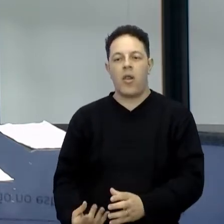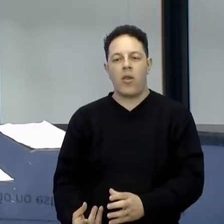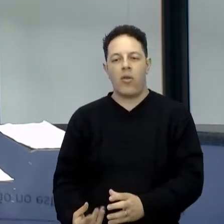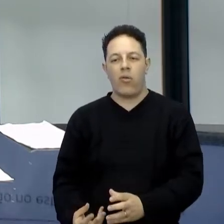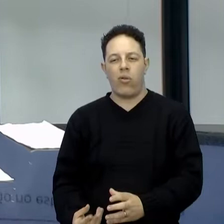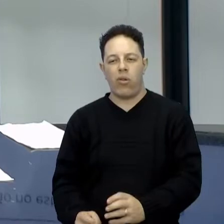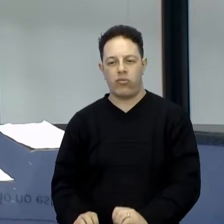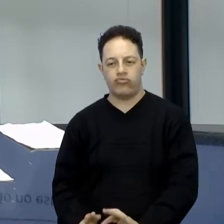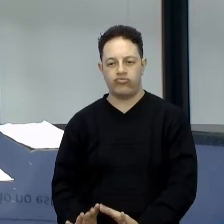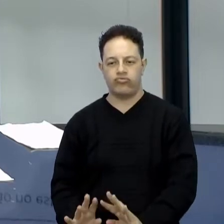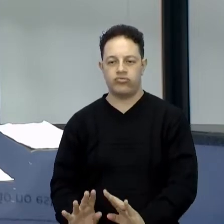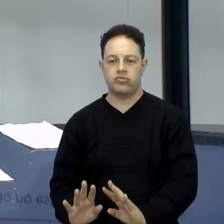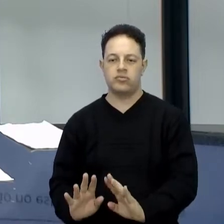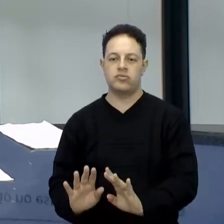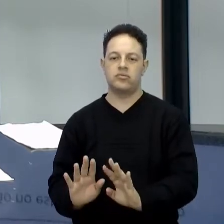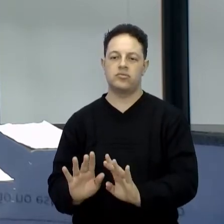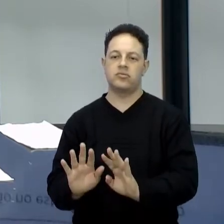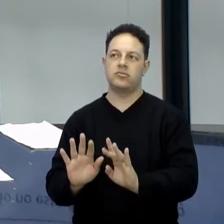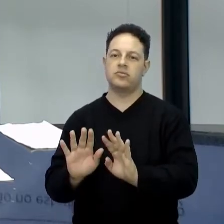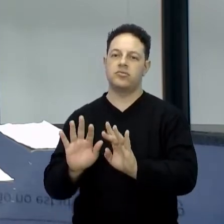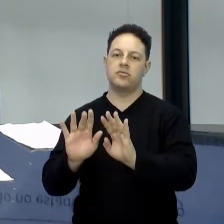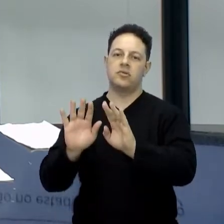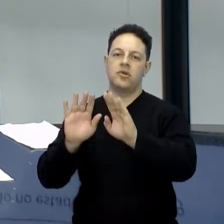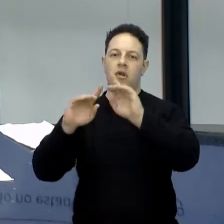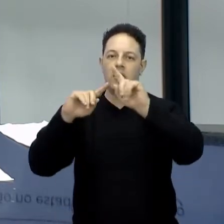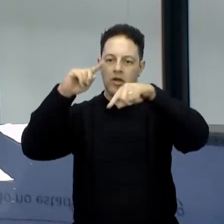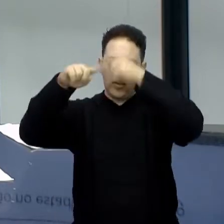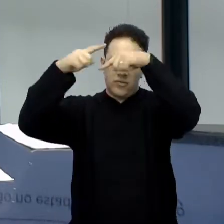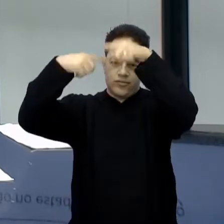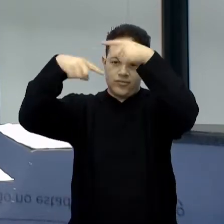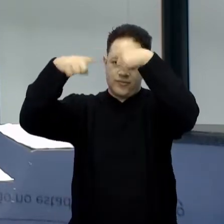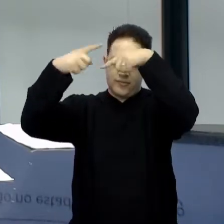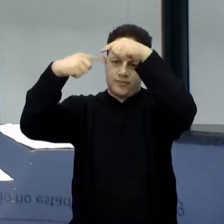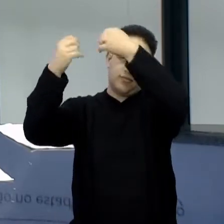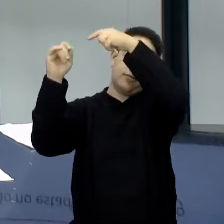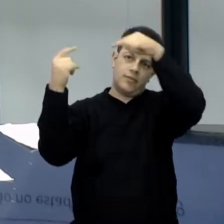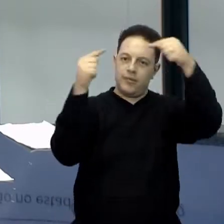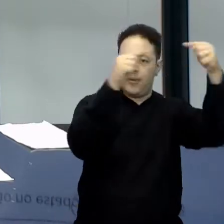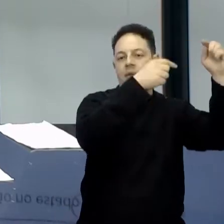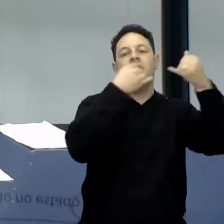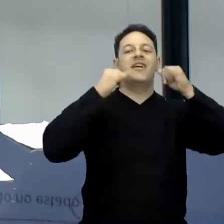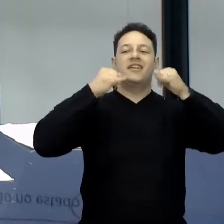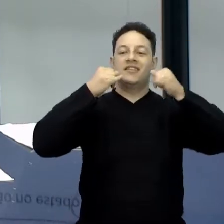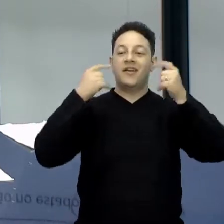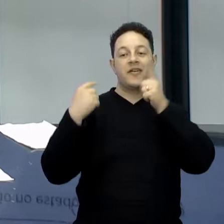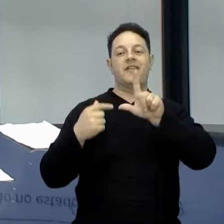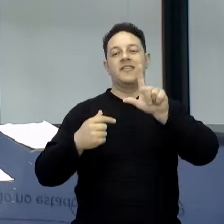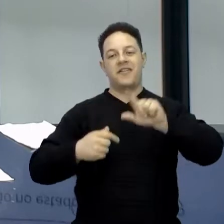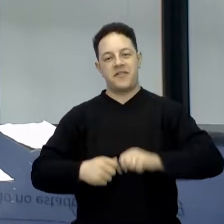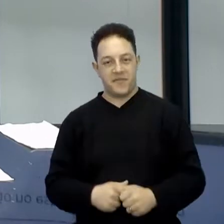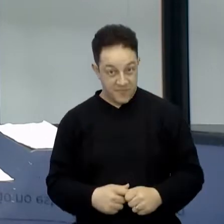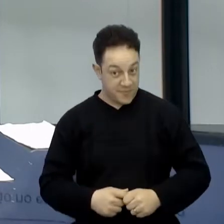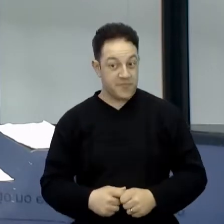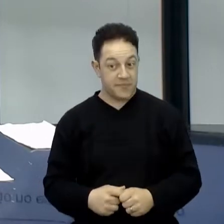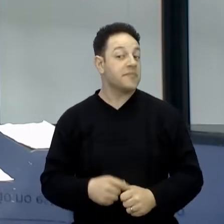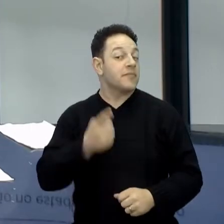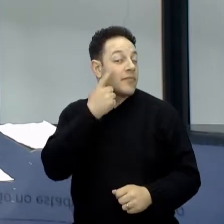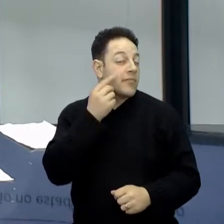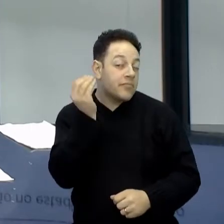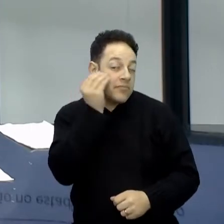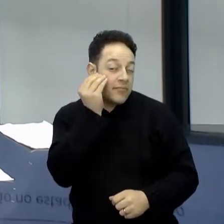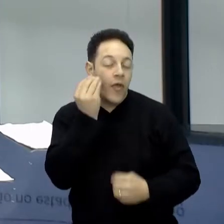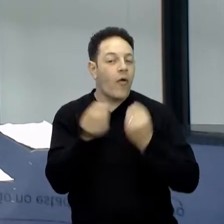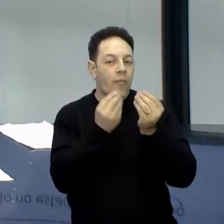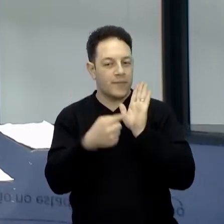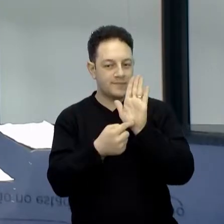leva com ela o que a gente usa para fazer essa energia, para fazer energia mecânica. Tá bom? Então, vamos tentar